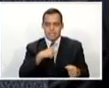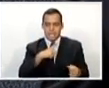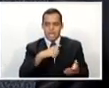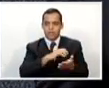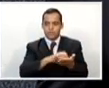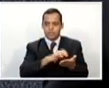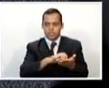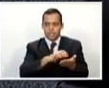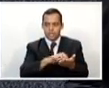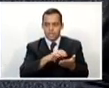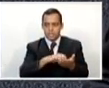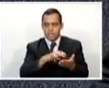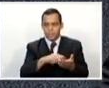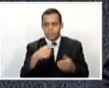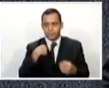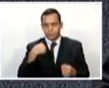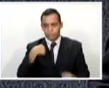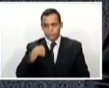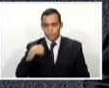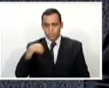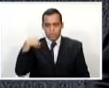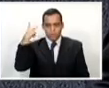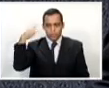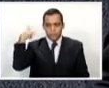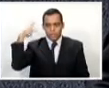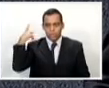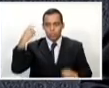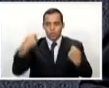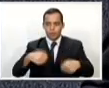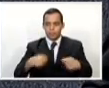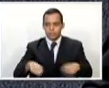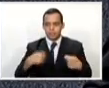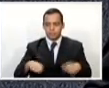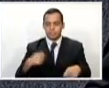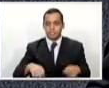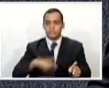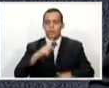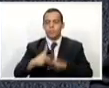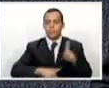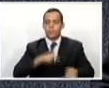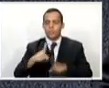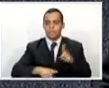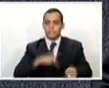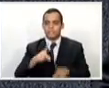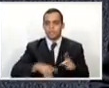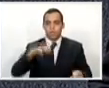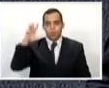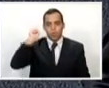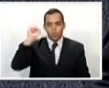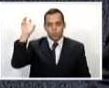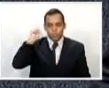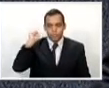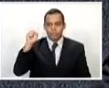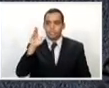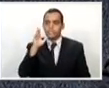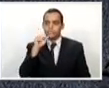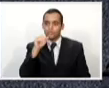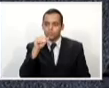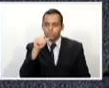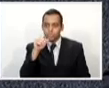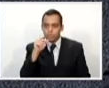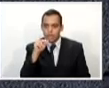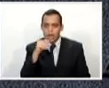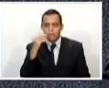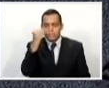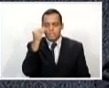função como vereador, enquanto vereador aqui, é ouvir a população, ouvir os funcionários que prestam socorro à população e procurar trazer